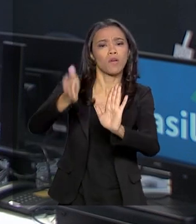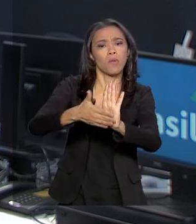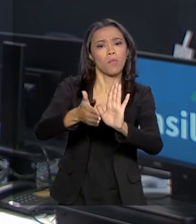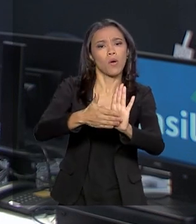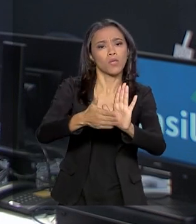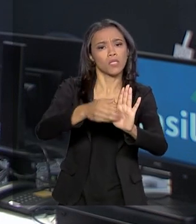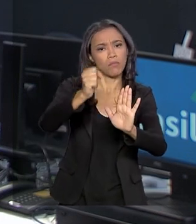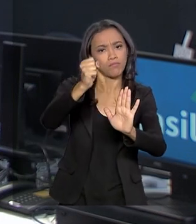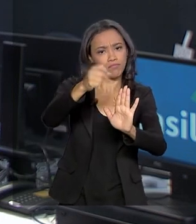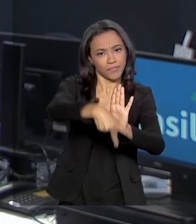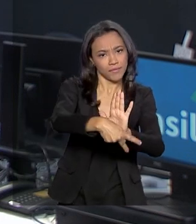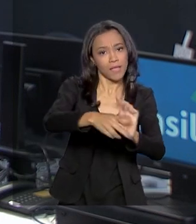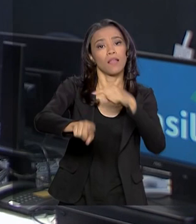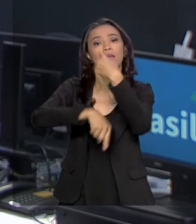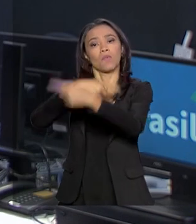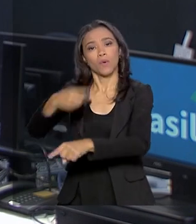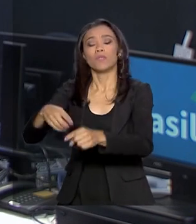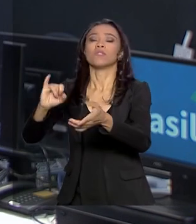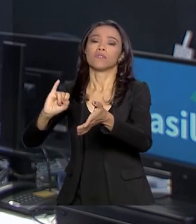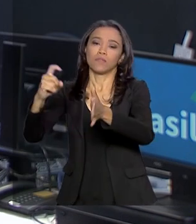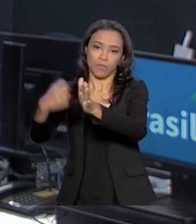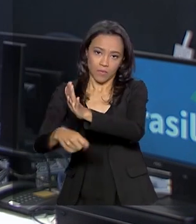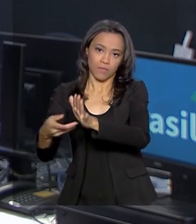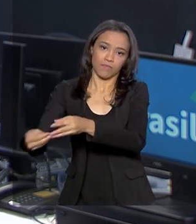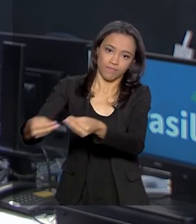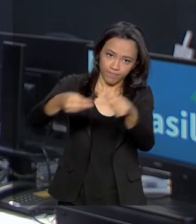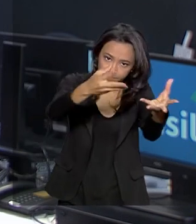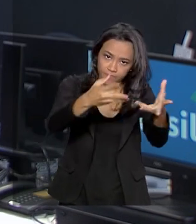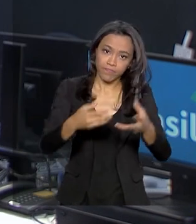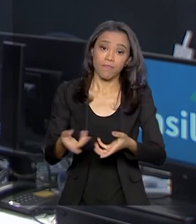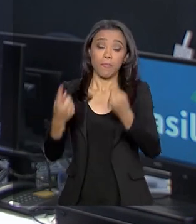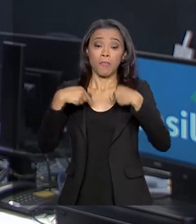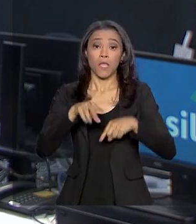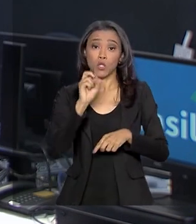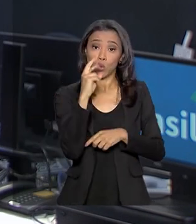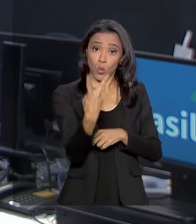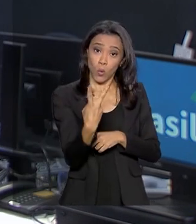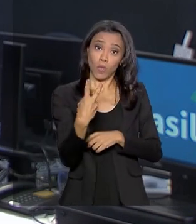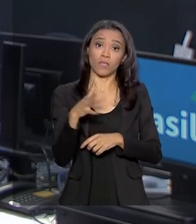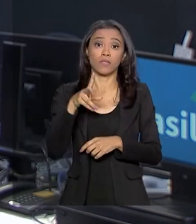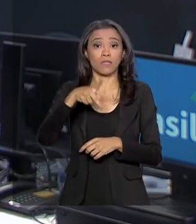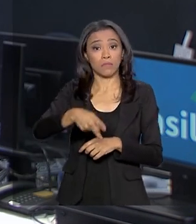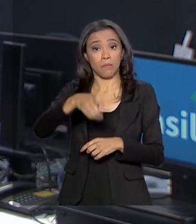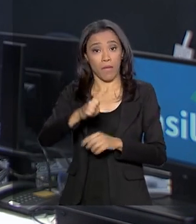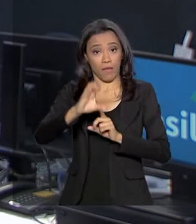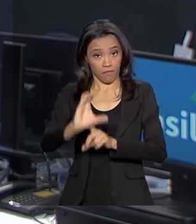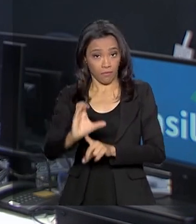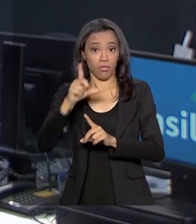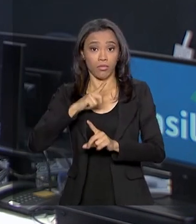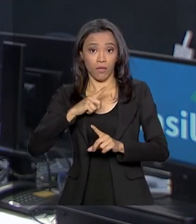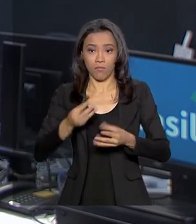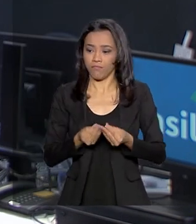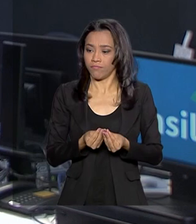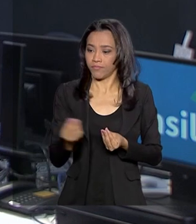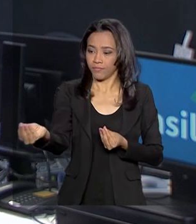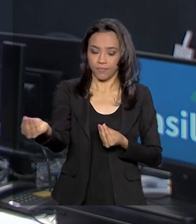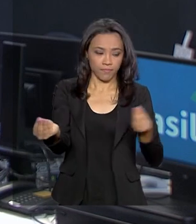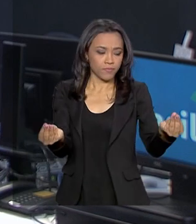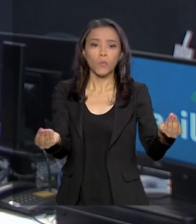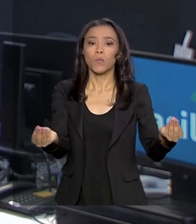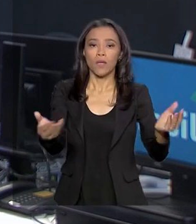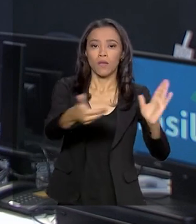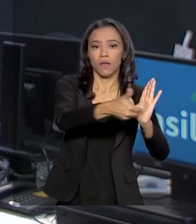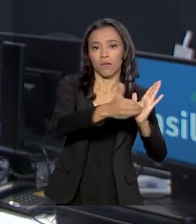Previdência. Duas PECs, propostas de emenda à Constituição, já tramitam pela Câmara e pelo Senado e o governo está